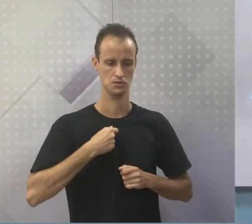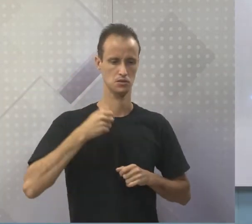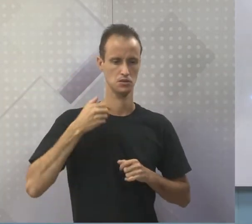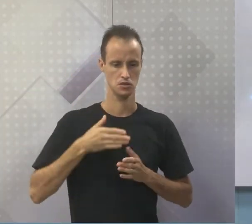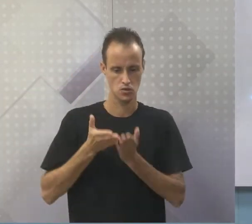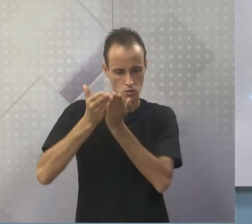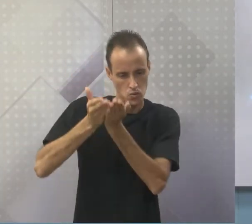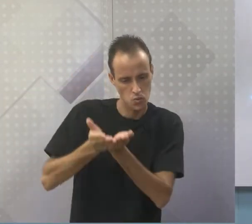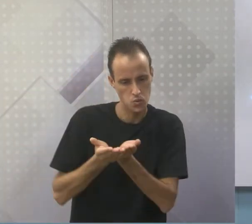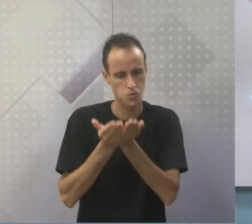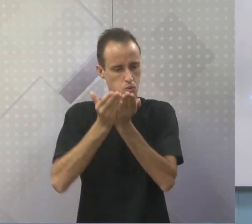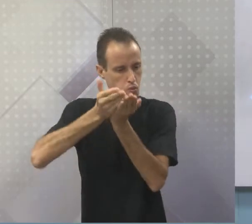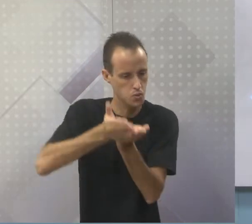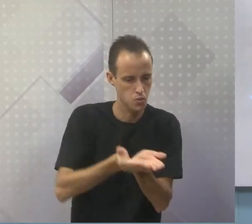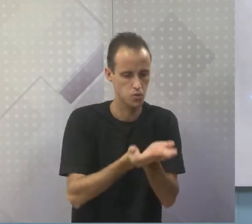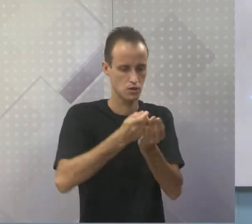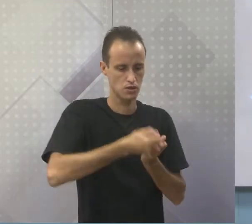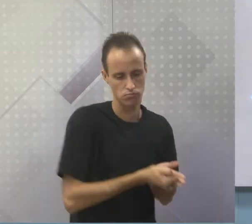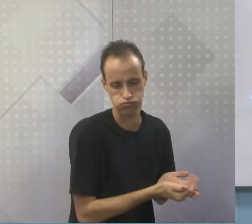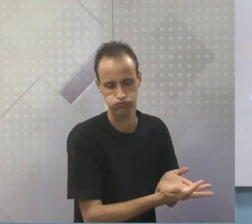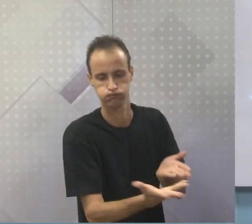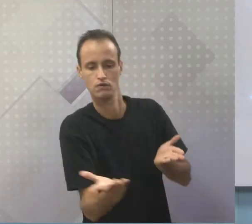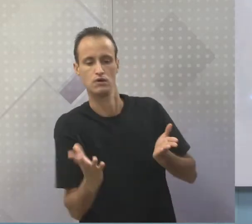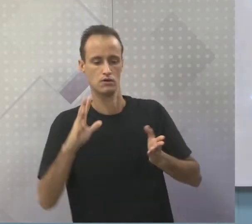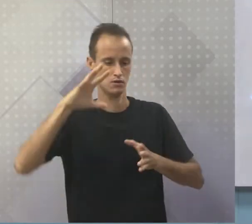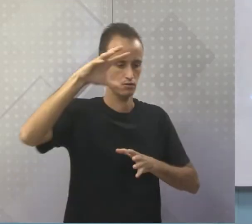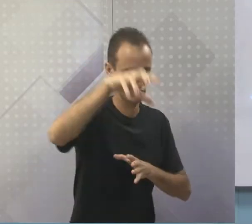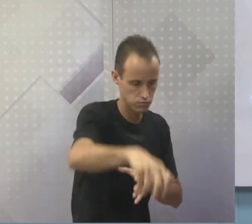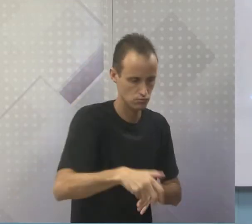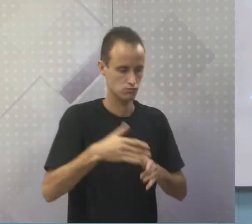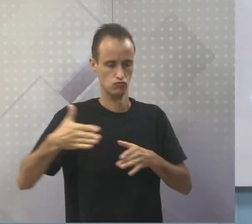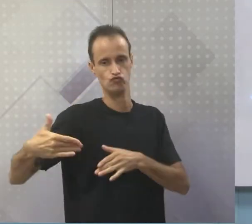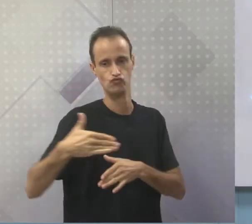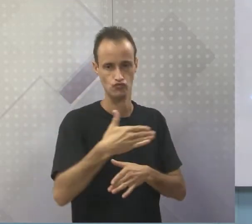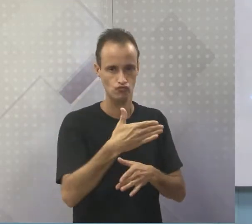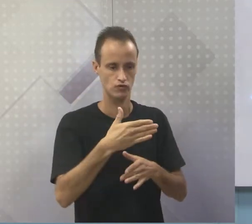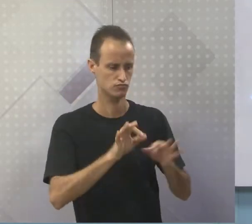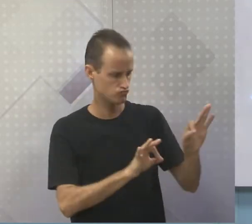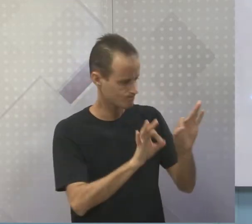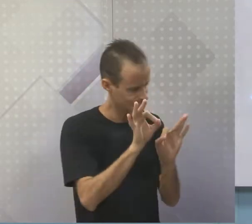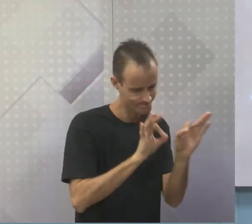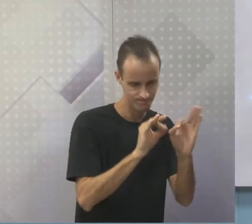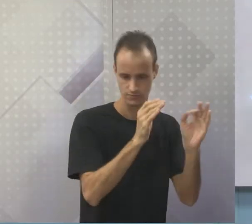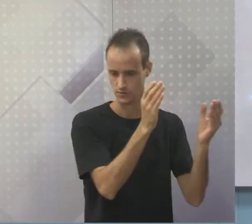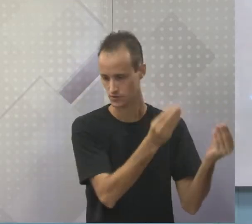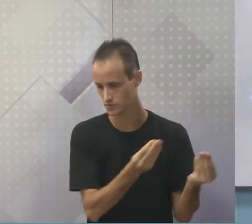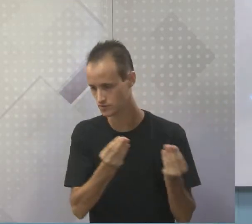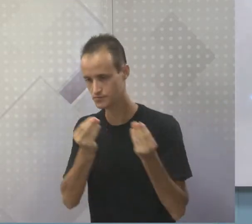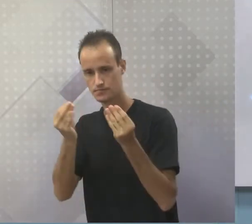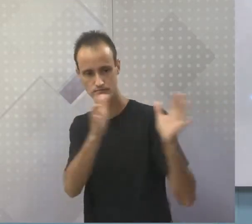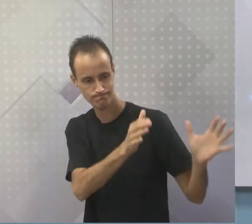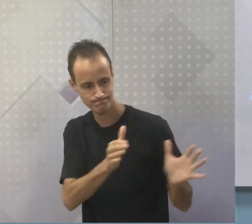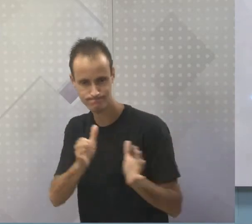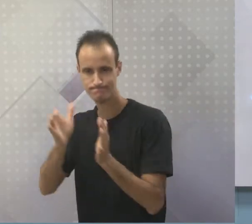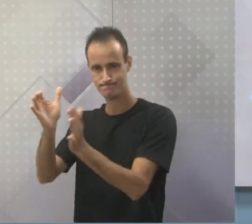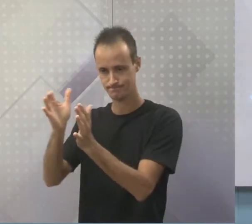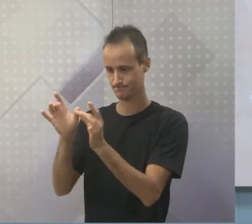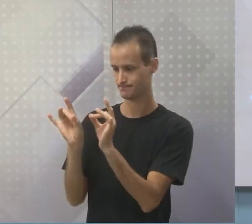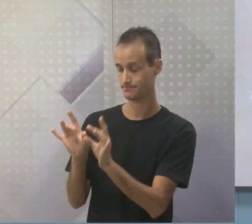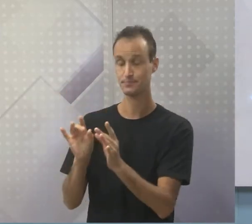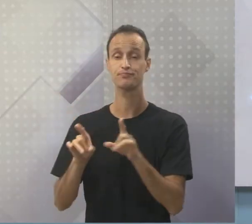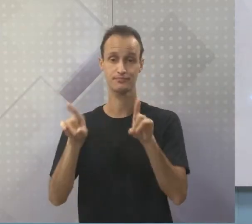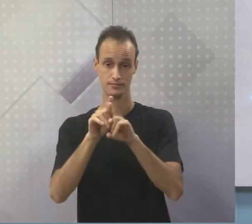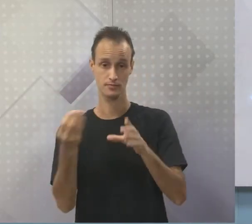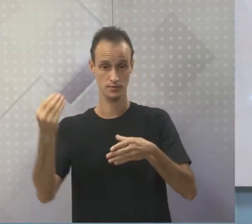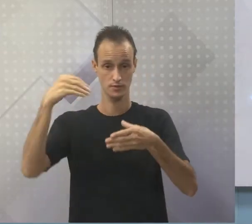no alto mar, pegar o seu pescado, tratar, comercializar. Então, todo esse processo é inserido também no valor